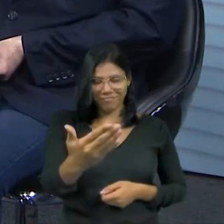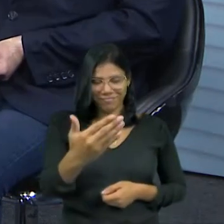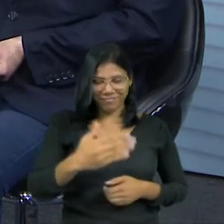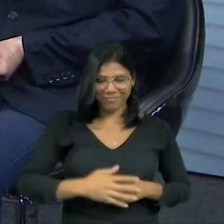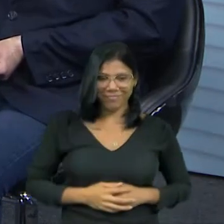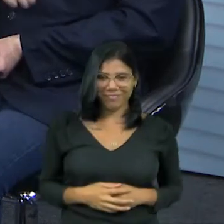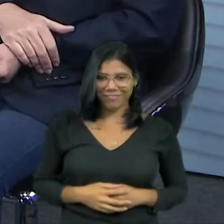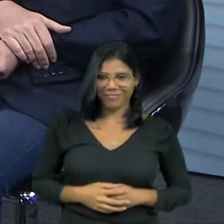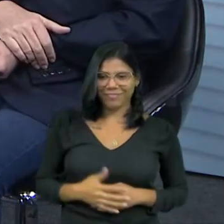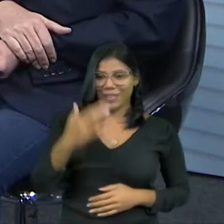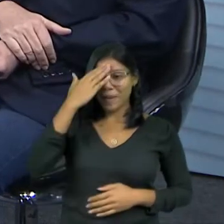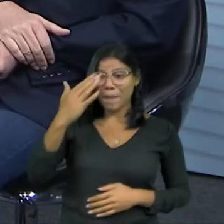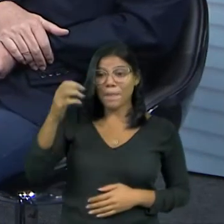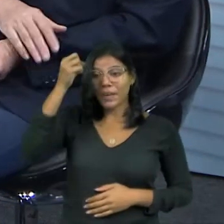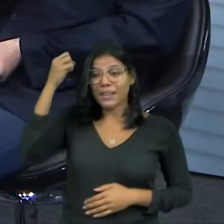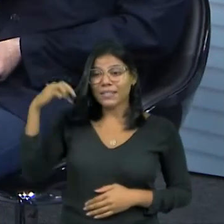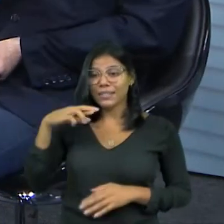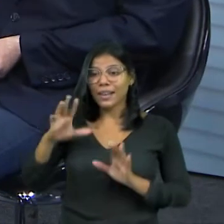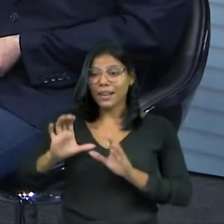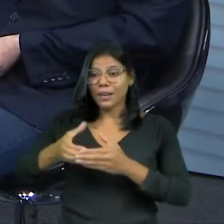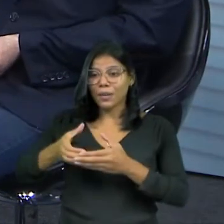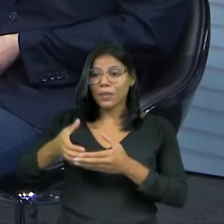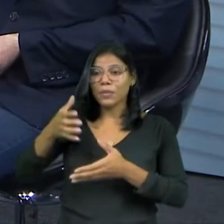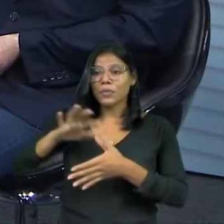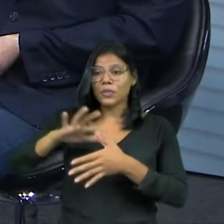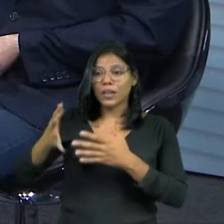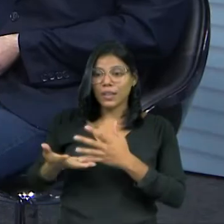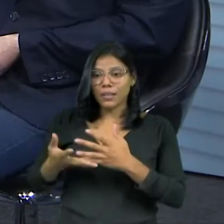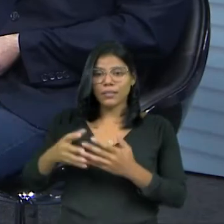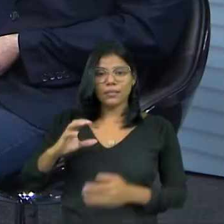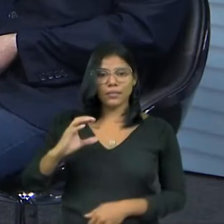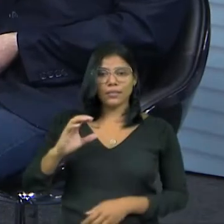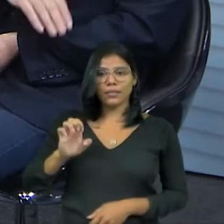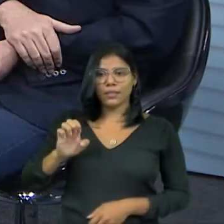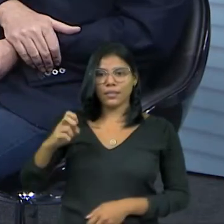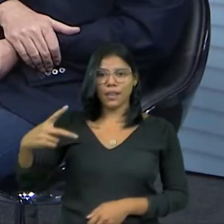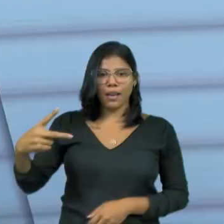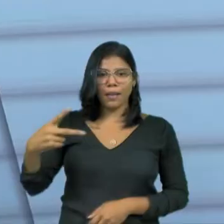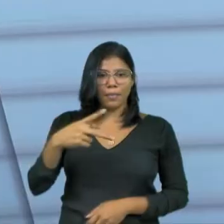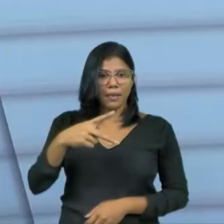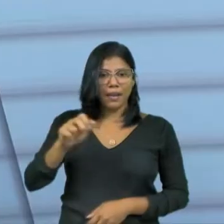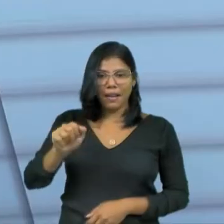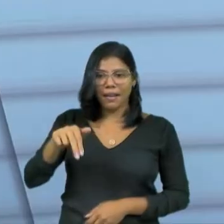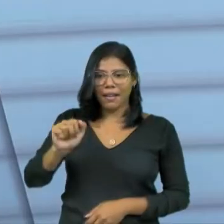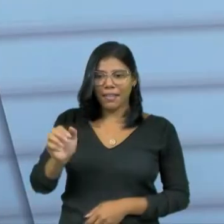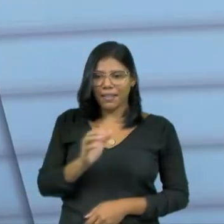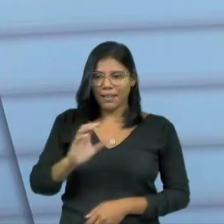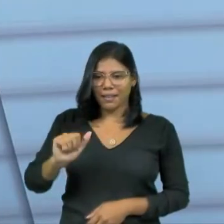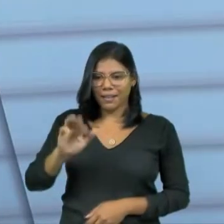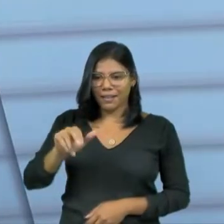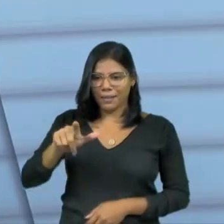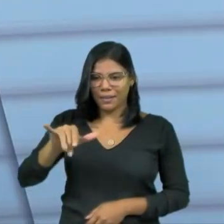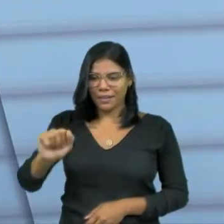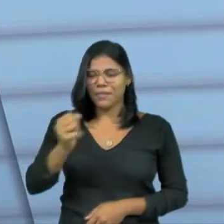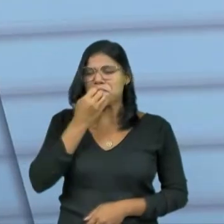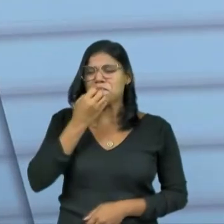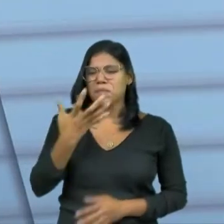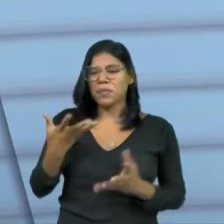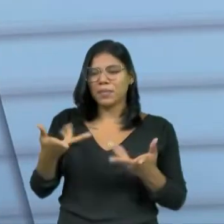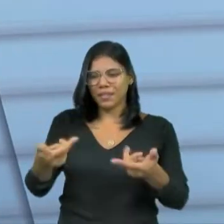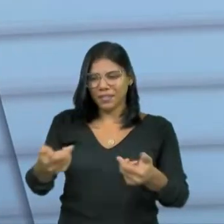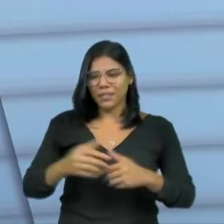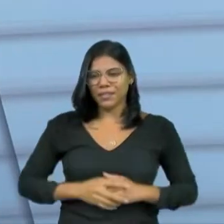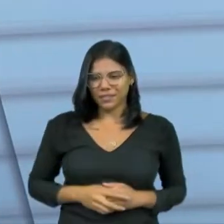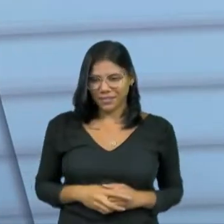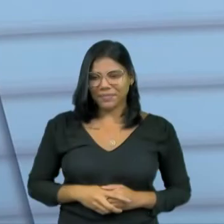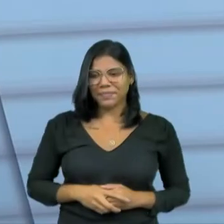Obrigada, Sara, a toda a equipe de Libras, ao CEP aqui. Doutora Ana Carolina, valeu. Muito obrigada também. Foi muito bom. Foi muito Um prazer estar com vocês.